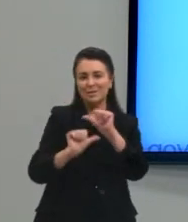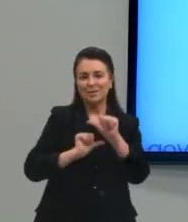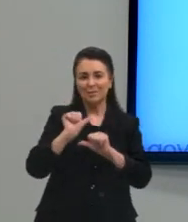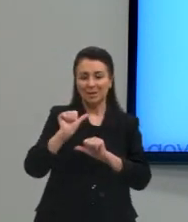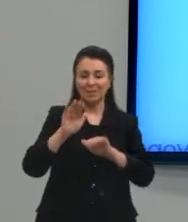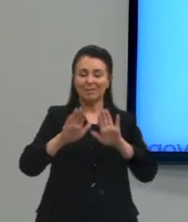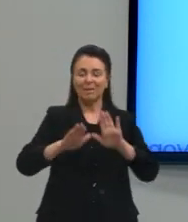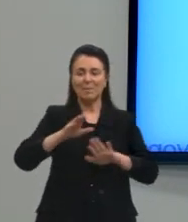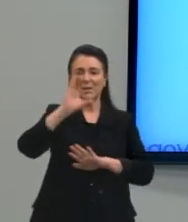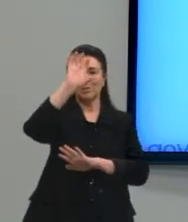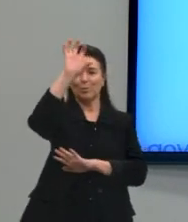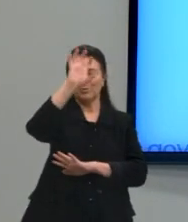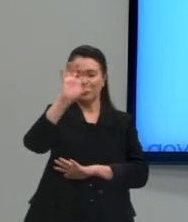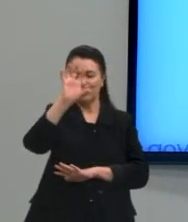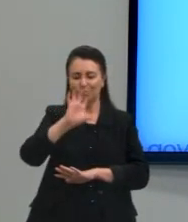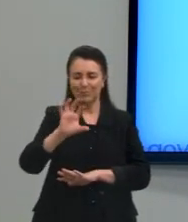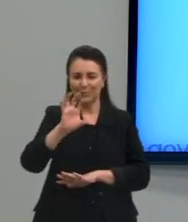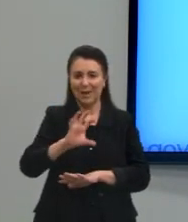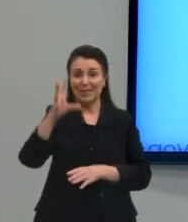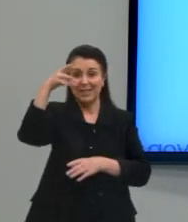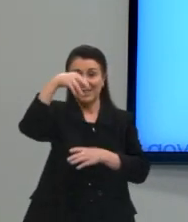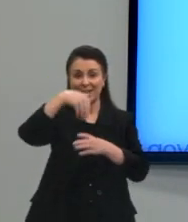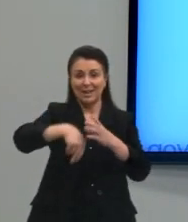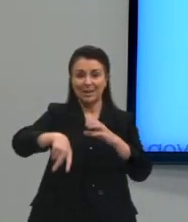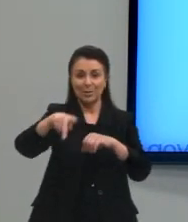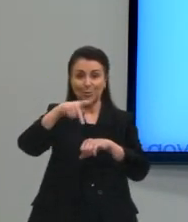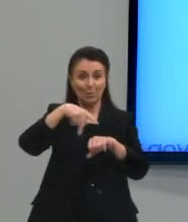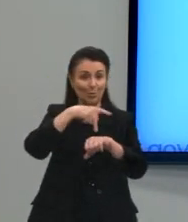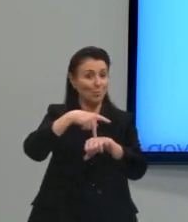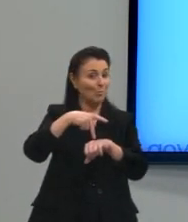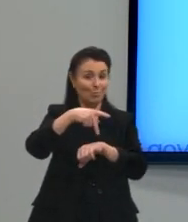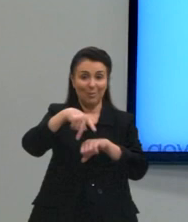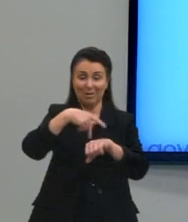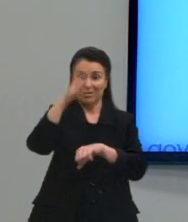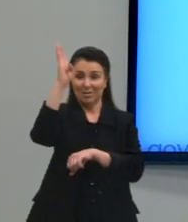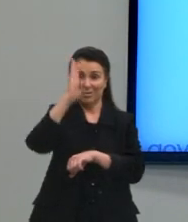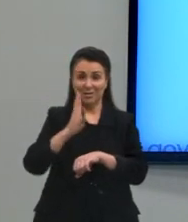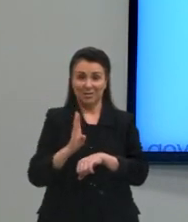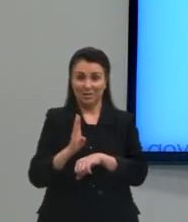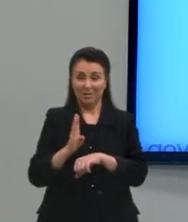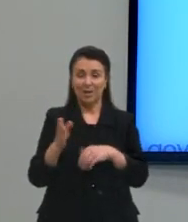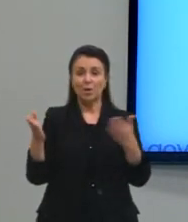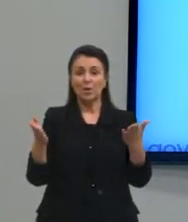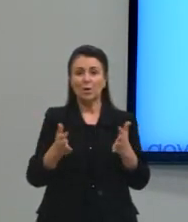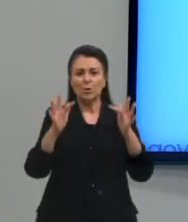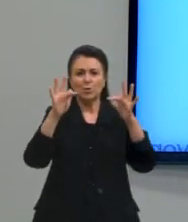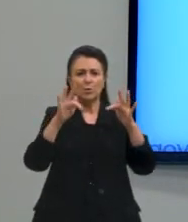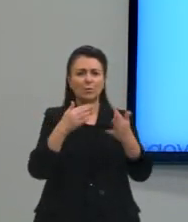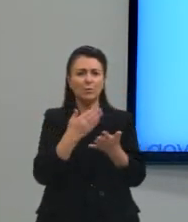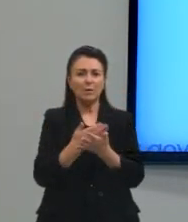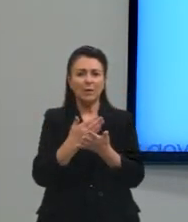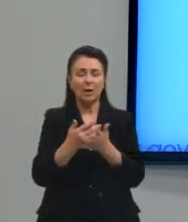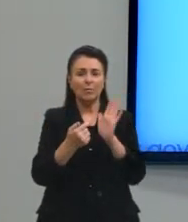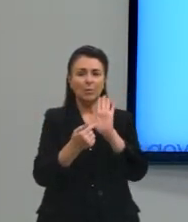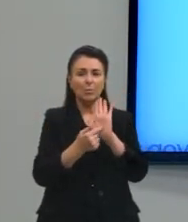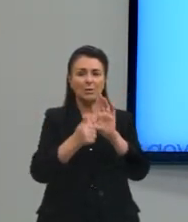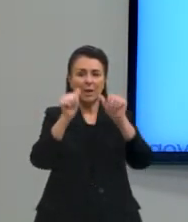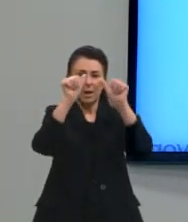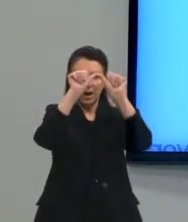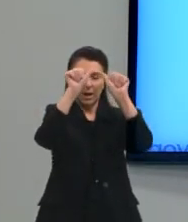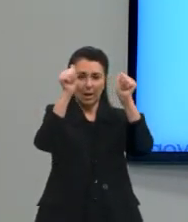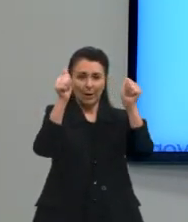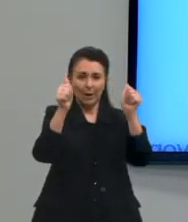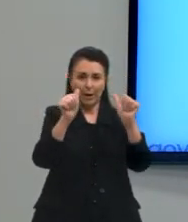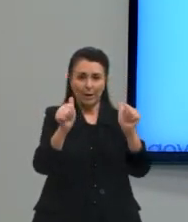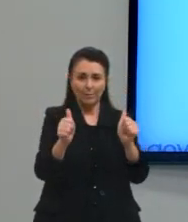do nosso país. E eu fecho a nossa aula de hoje com essa imagem aqui, porque